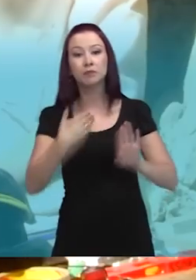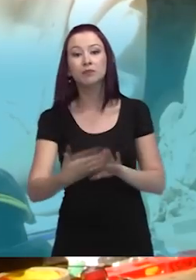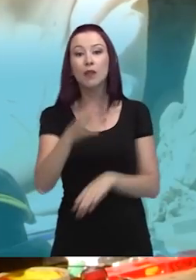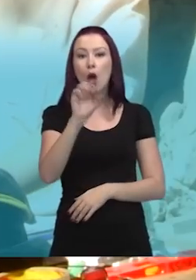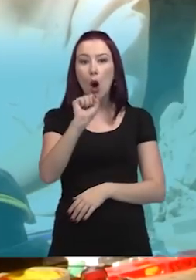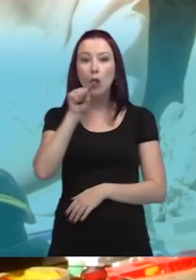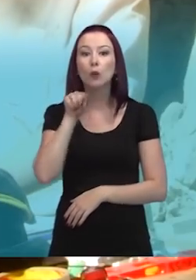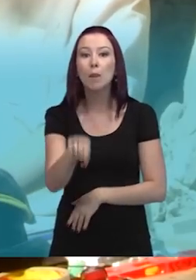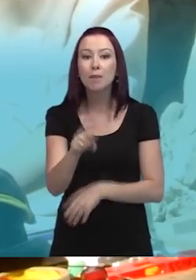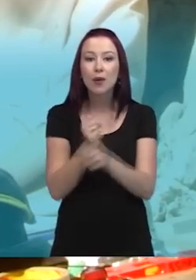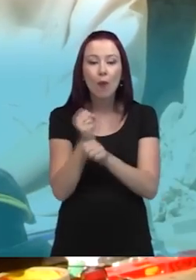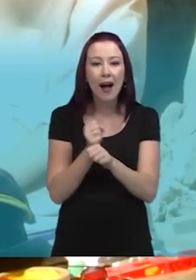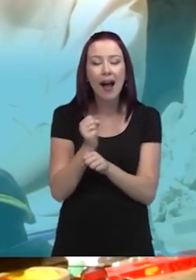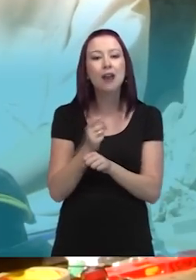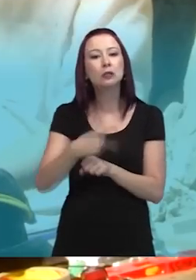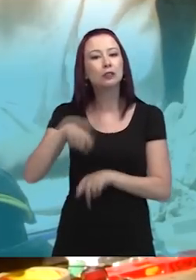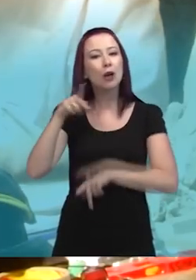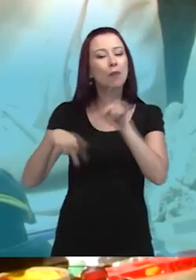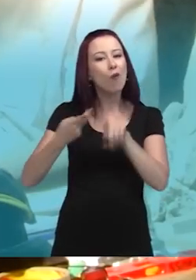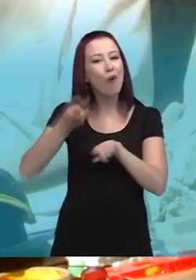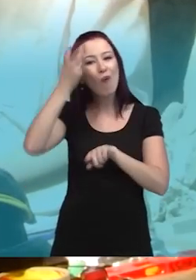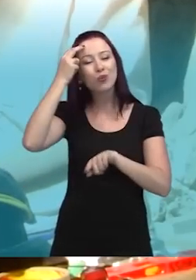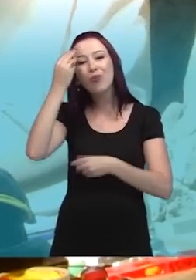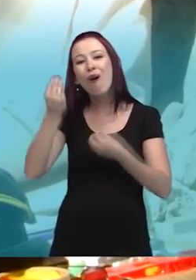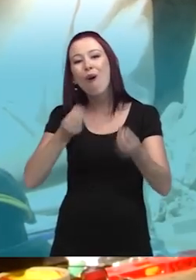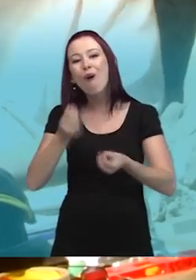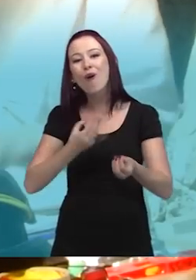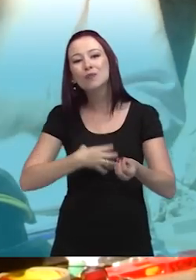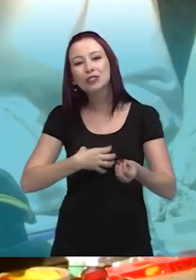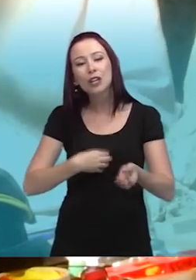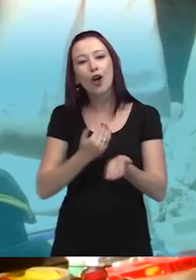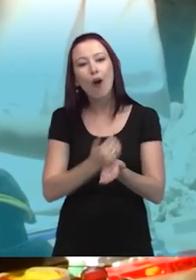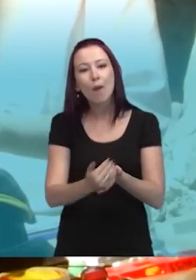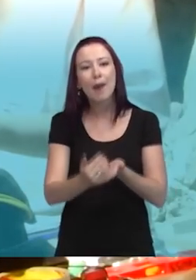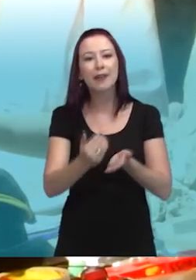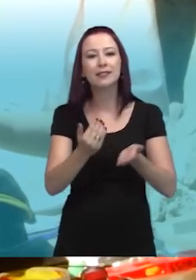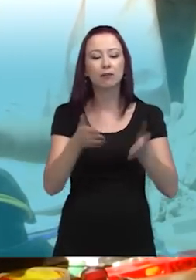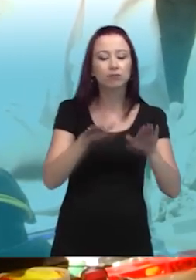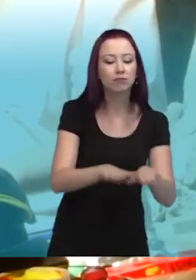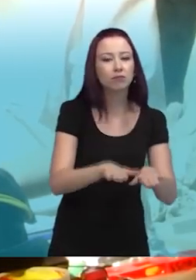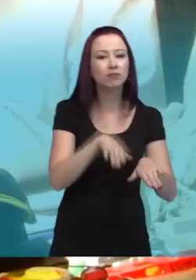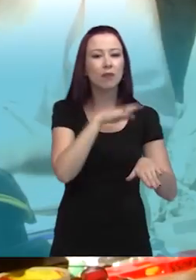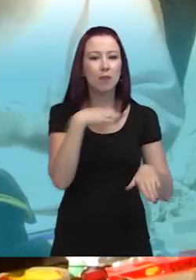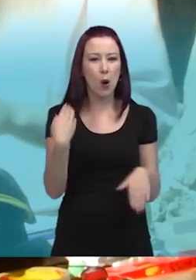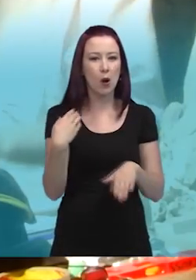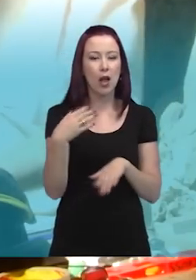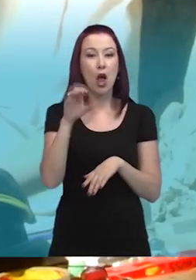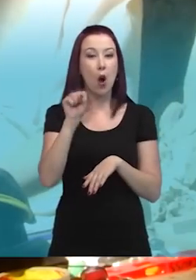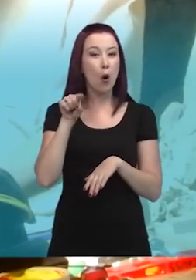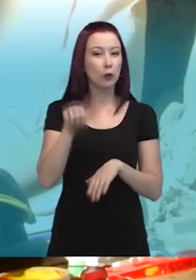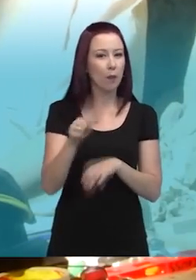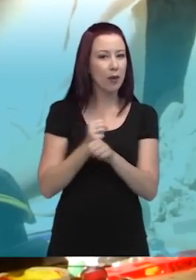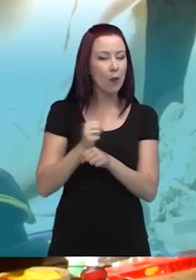mudança drástica nas práticas funerárias desses grupos. Entre 8 e 9 mil anos, você tem esse padrão funerário que eu me referi anteriormente, no qual tinha uma forte